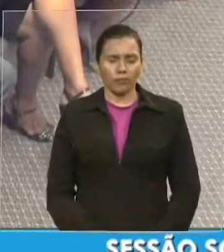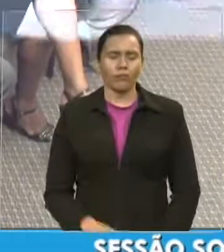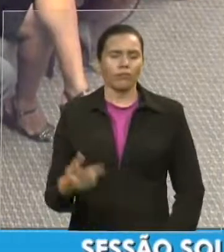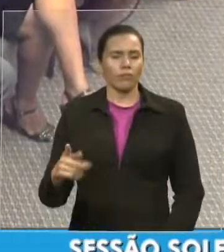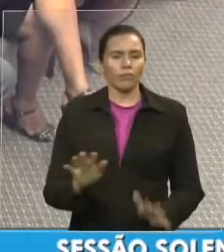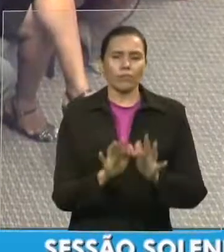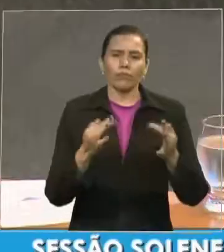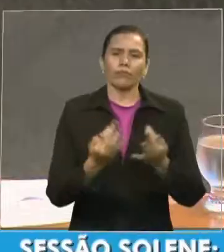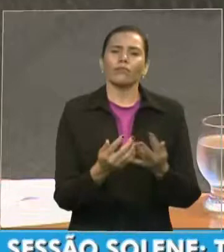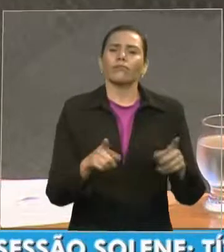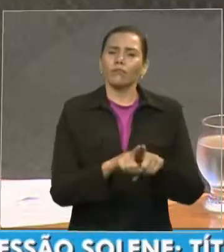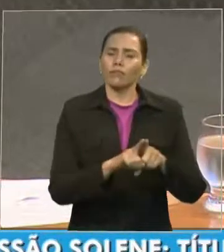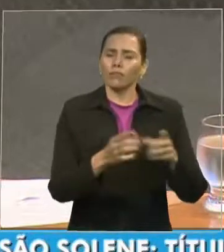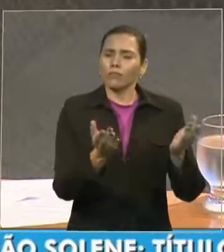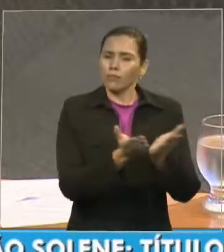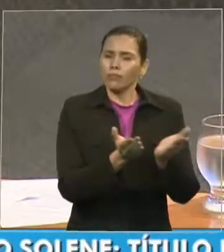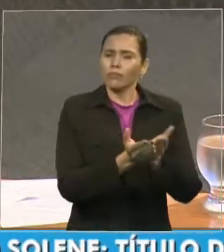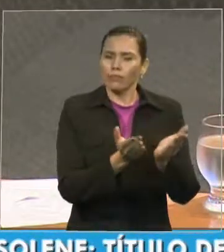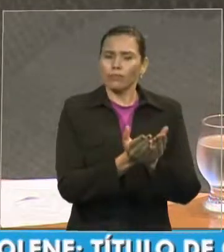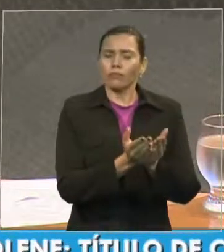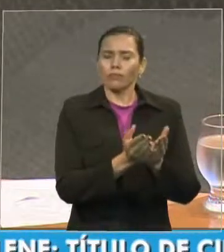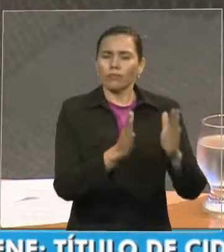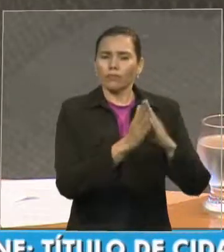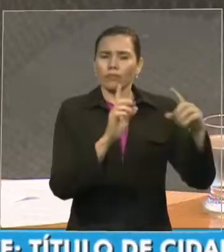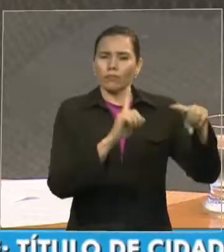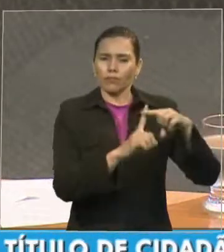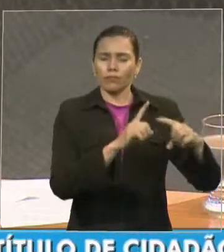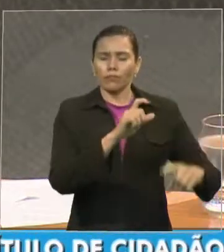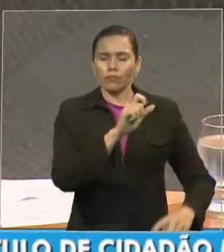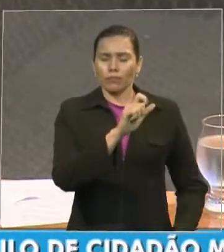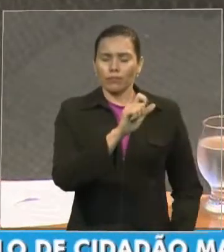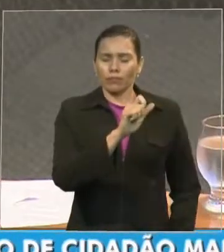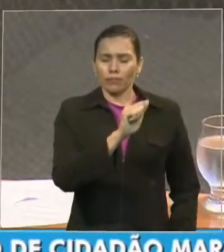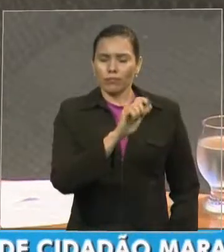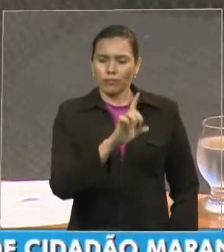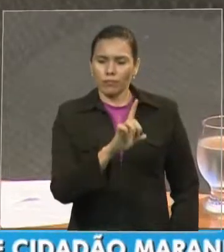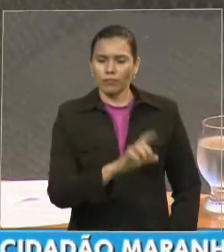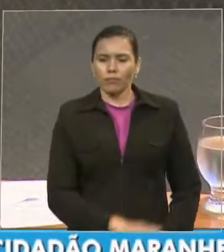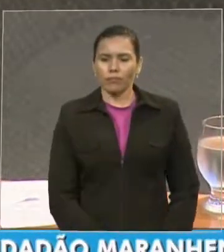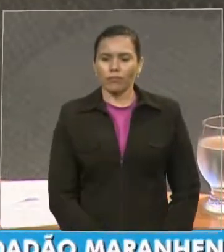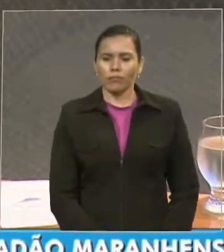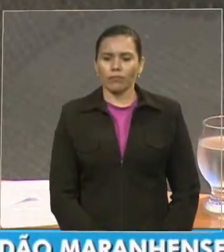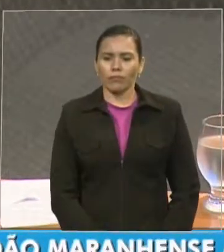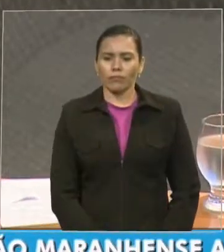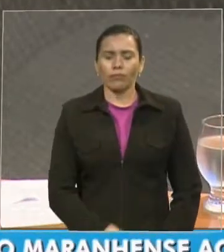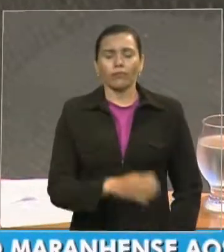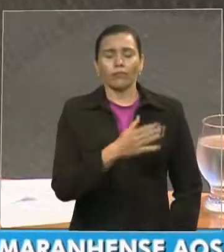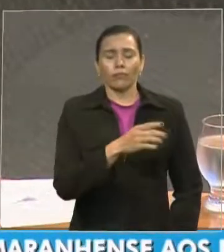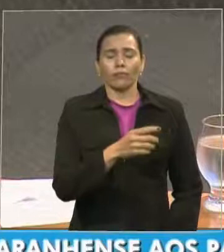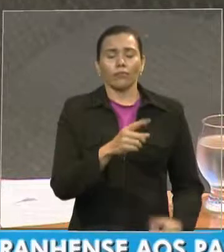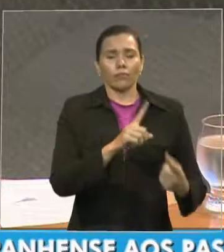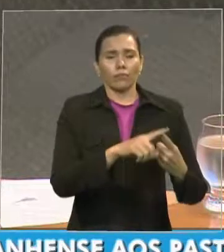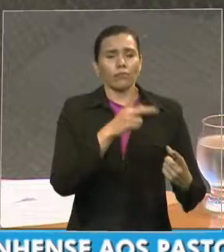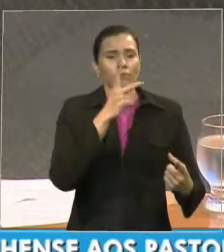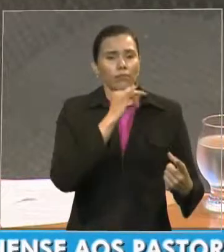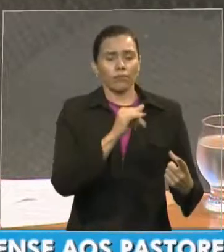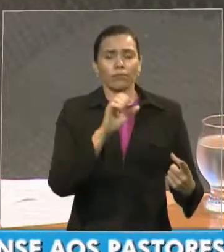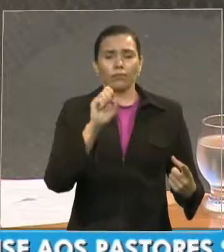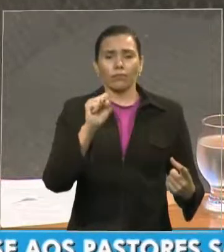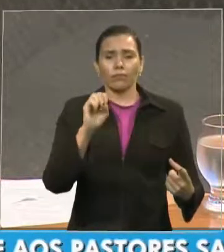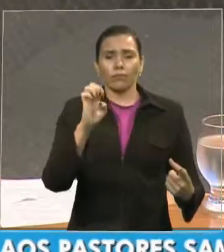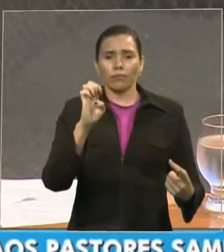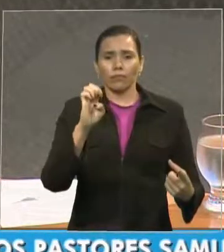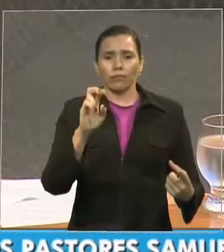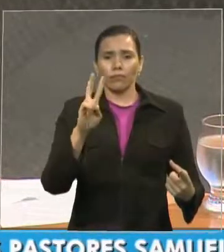casal, pastor Severo e da irmã Terezinha Duarte Câmara, e de saudosos em memória.